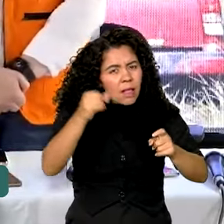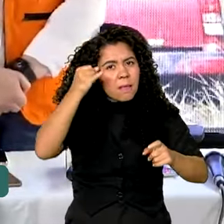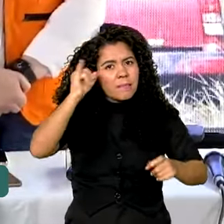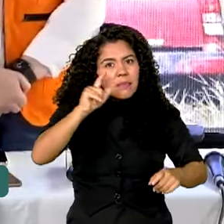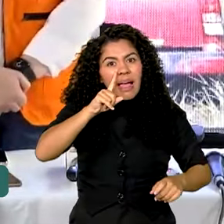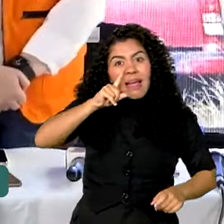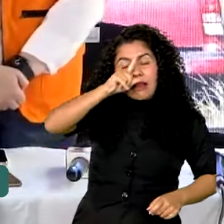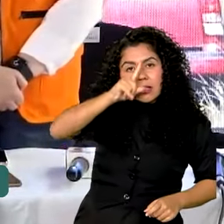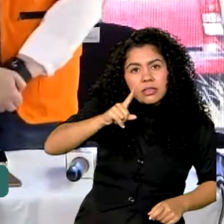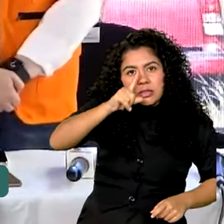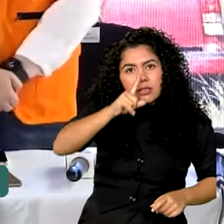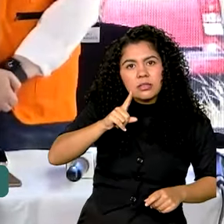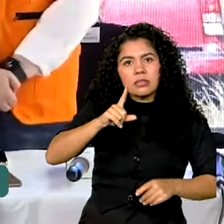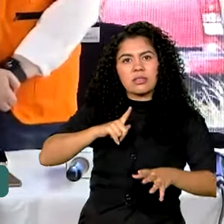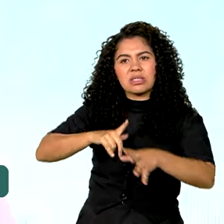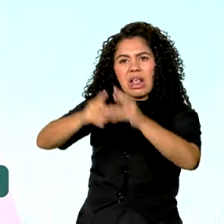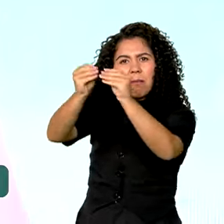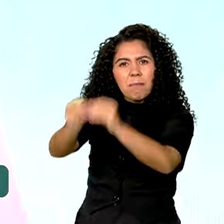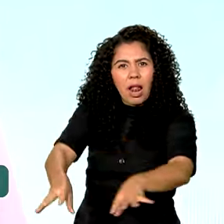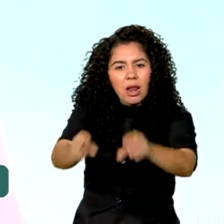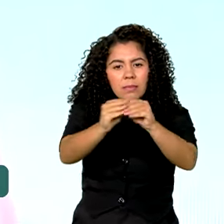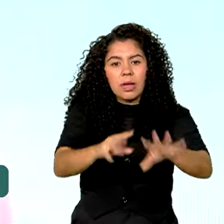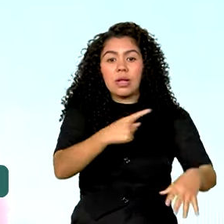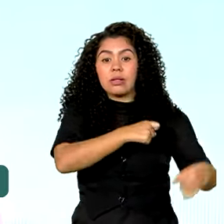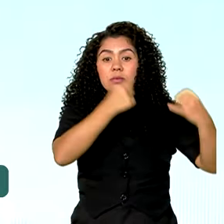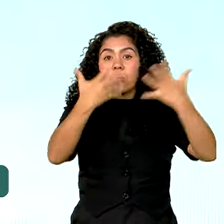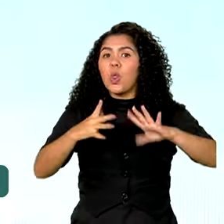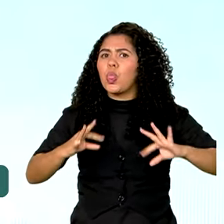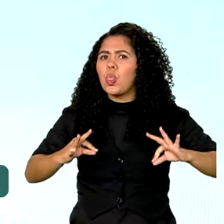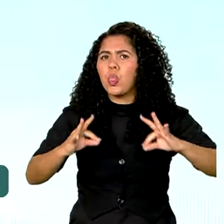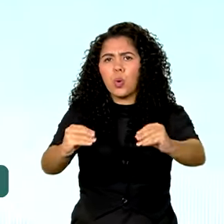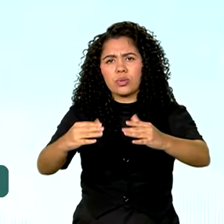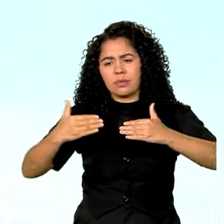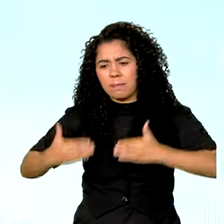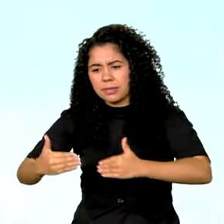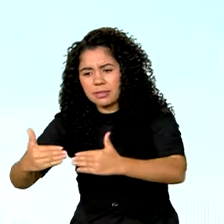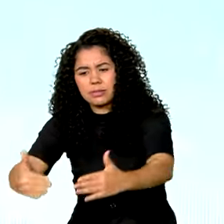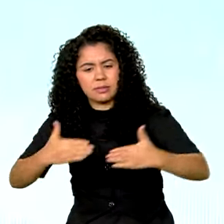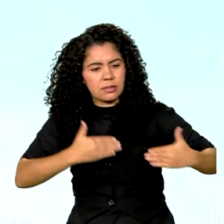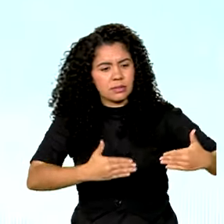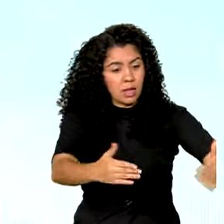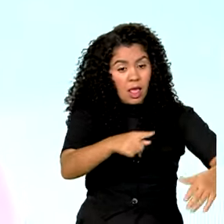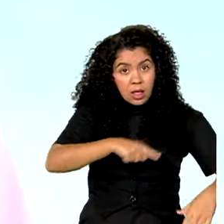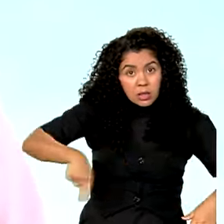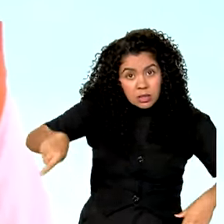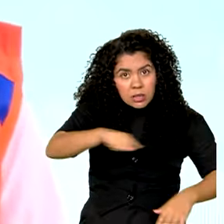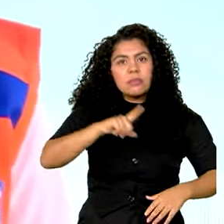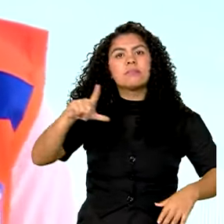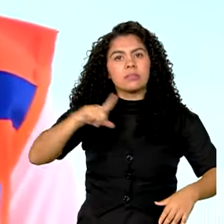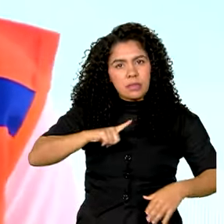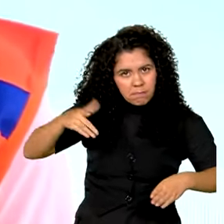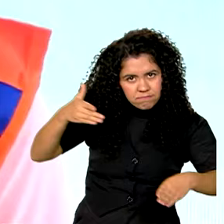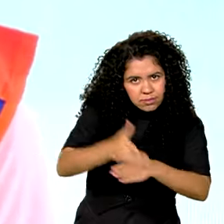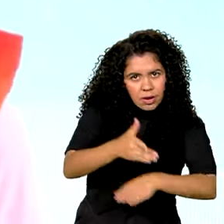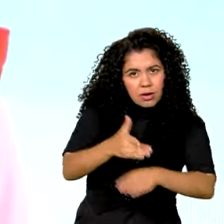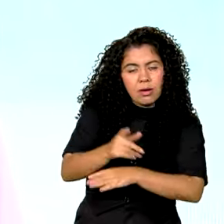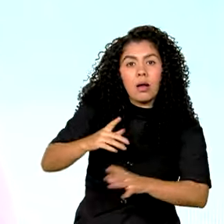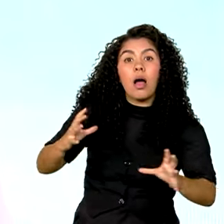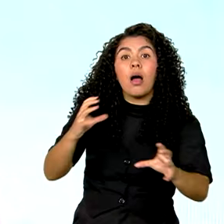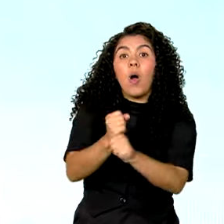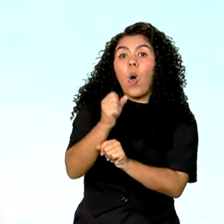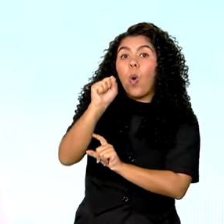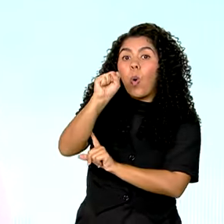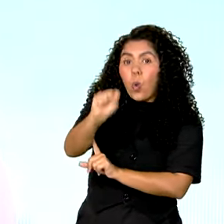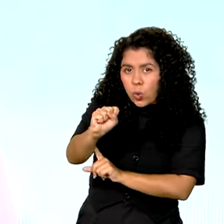gestão do desastre apenas. Todos os ministérios necessários estão envolvidos e só agora são pelo menos oito